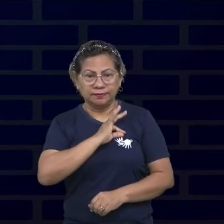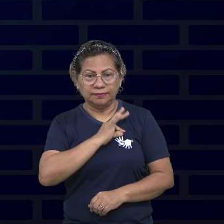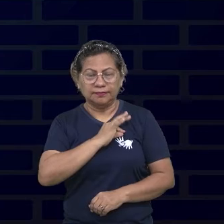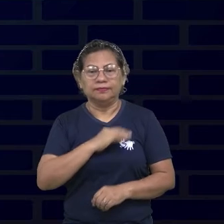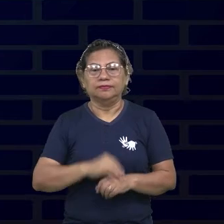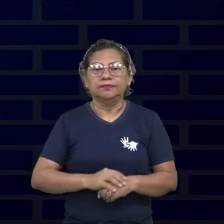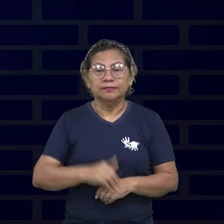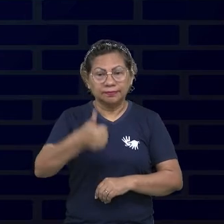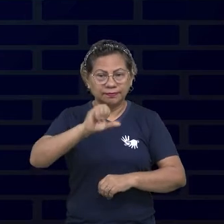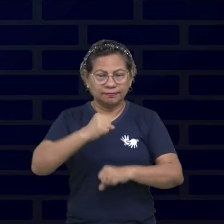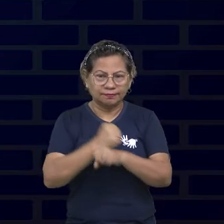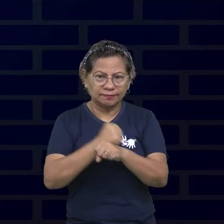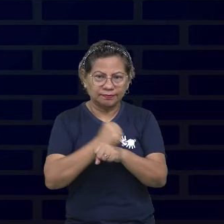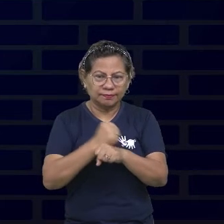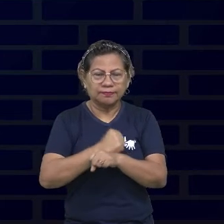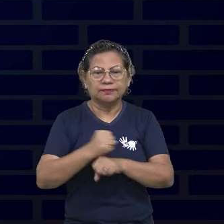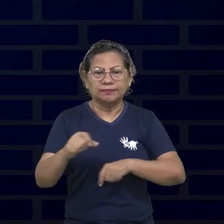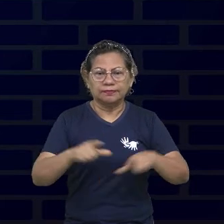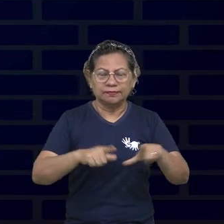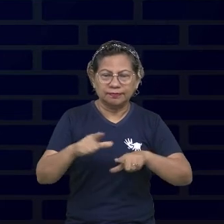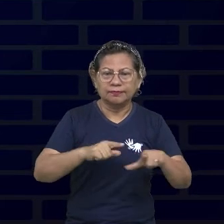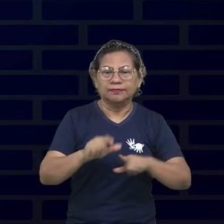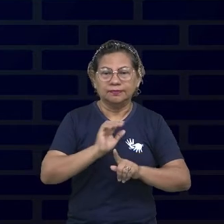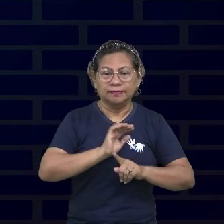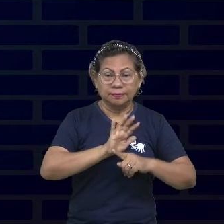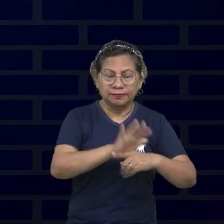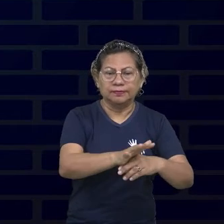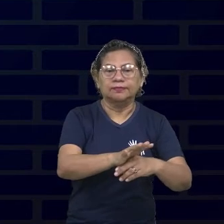há 10 anos trabalha em pró da sociedade.